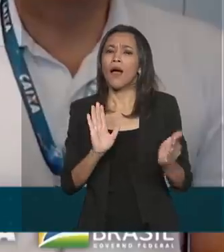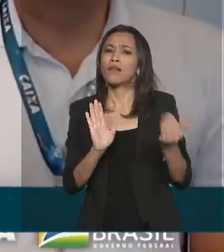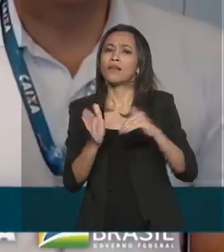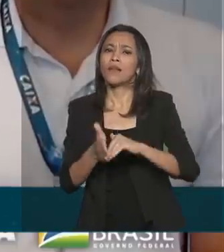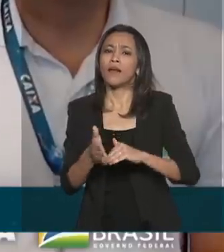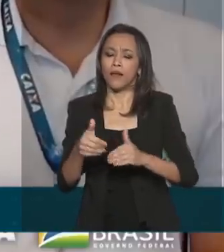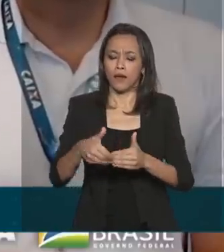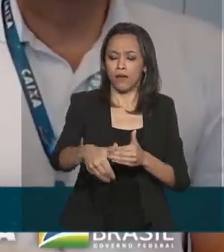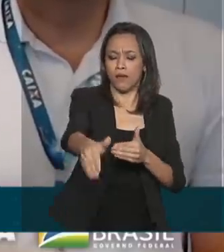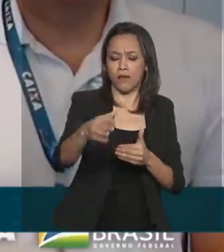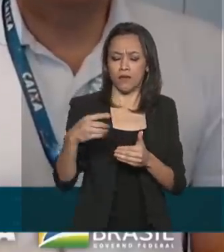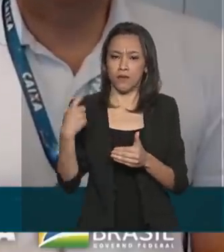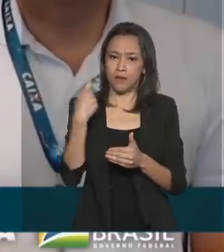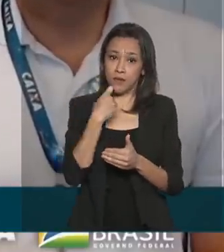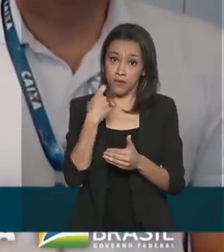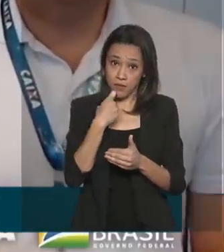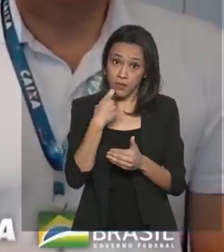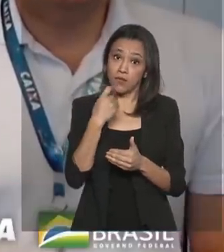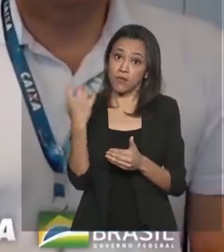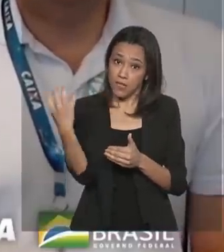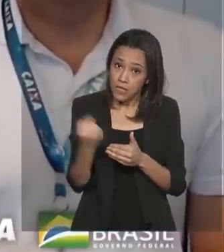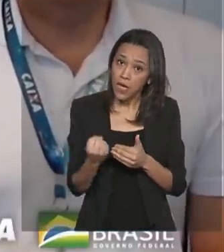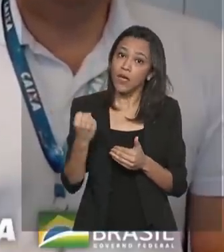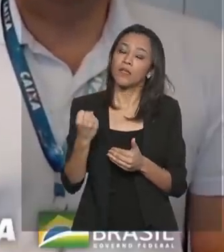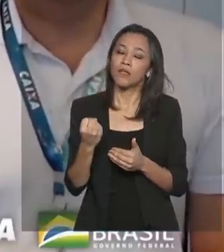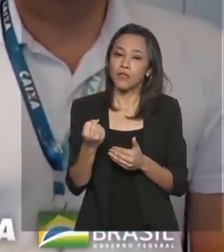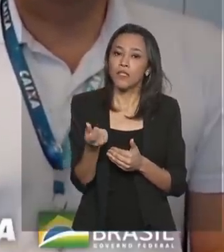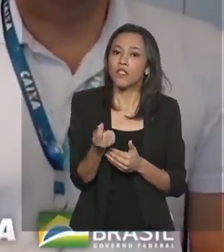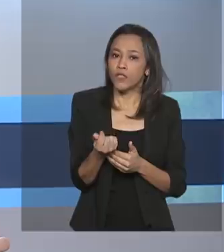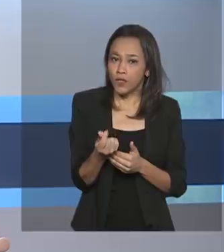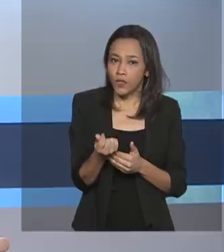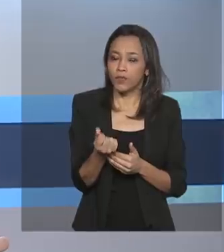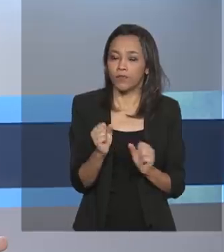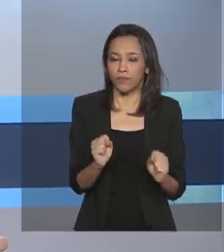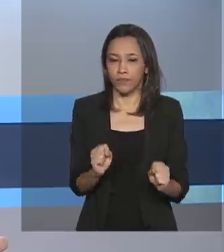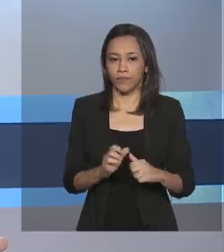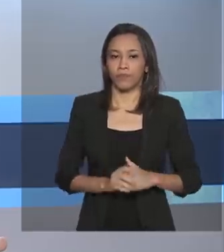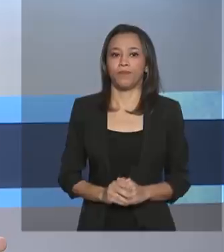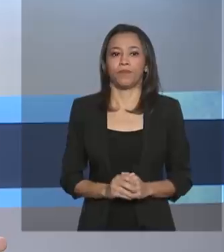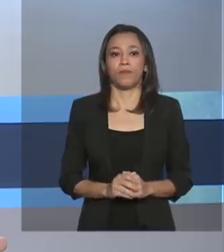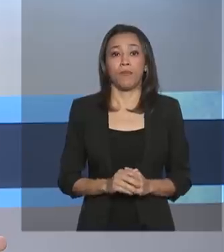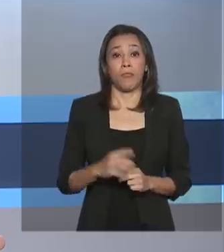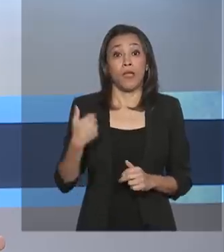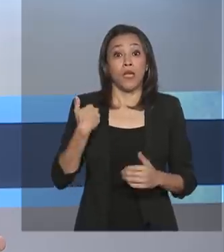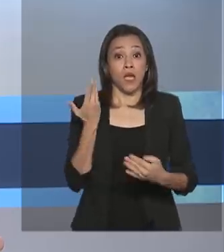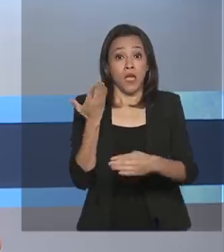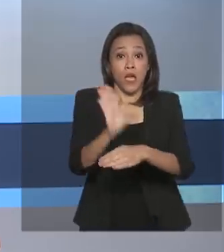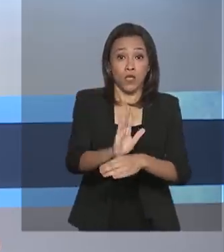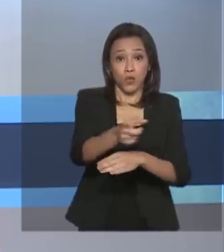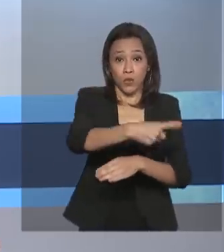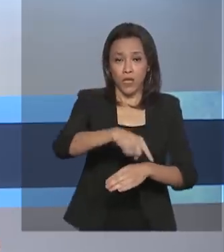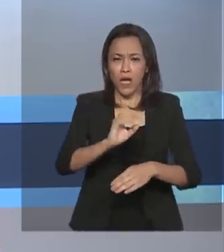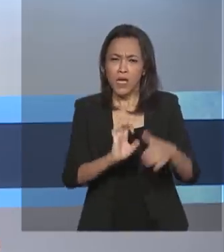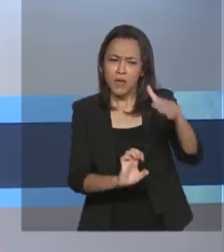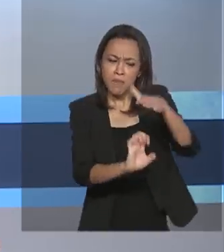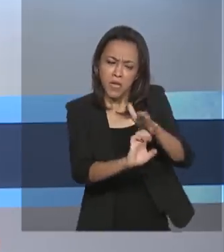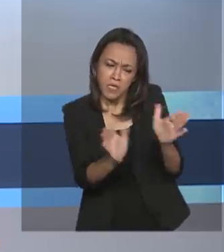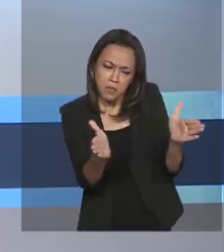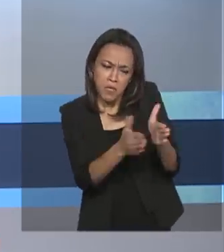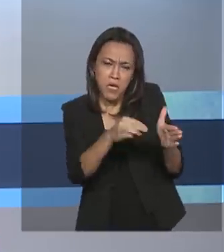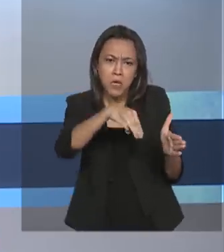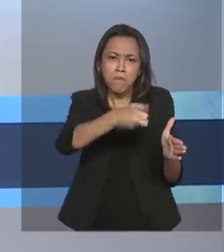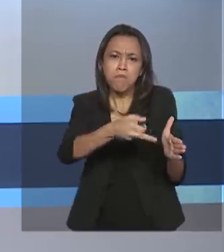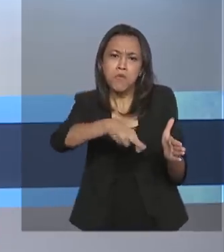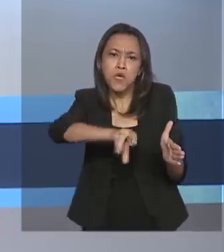sexta, nis dez, saques em dinheiro. E para ajudar microempresas e empresas de